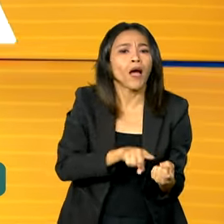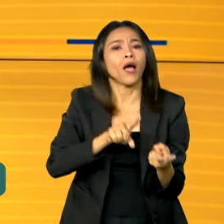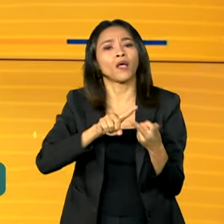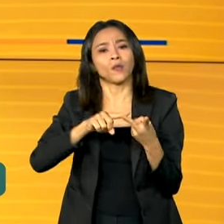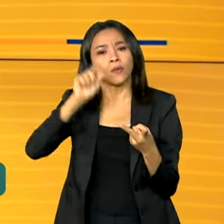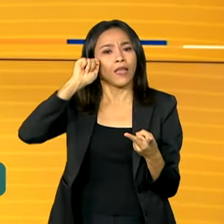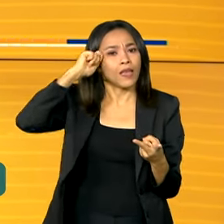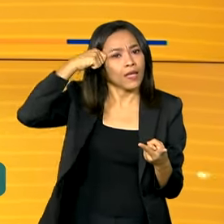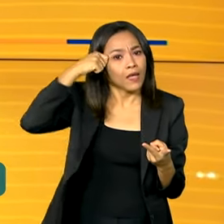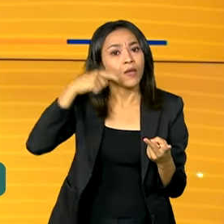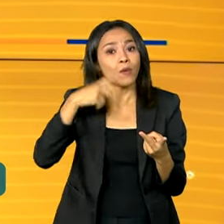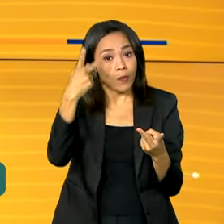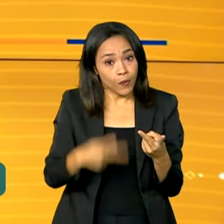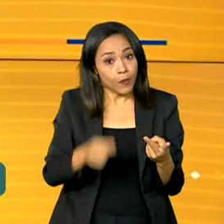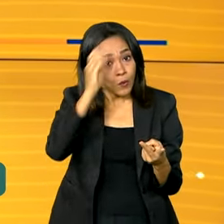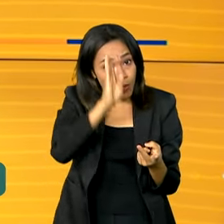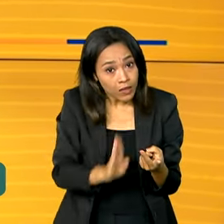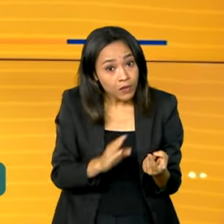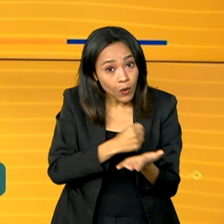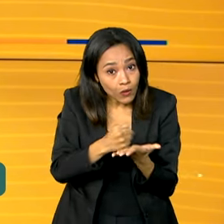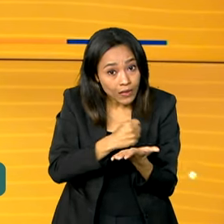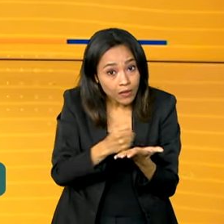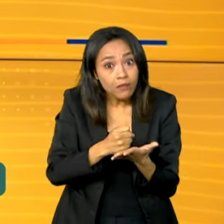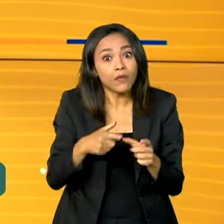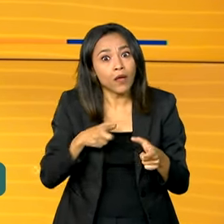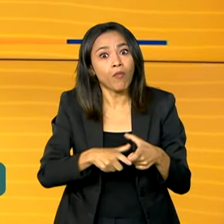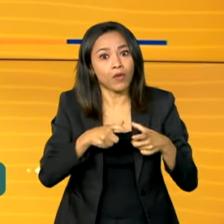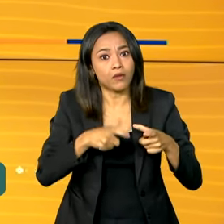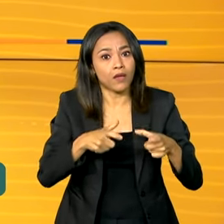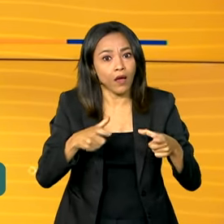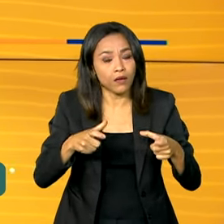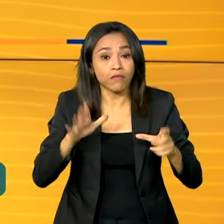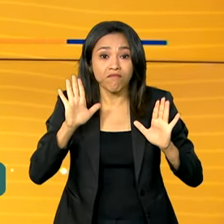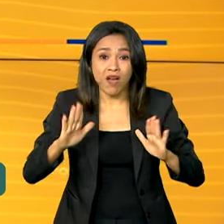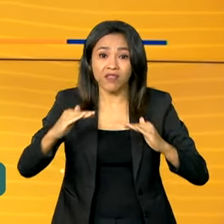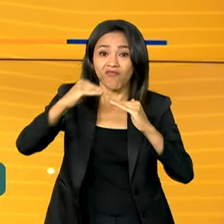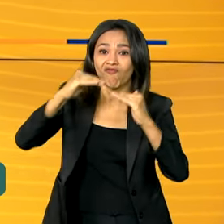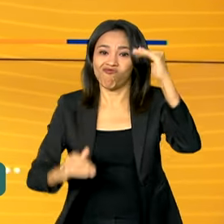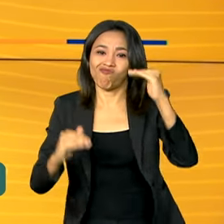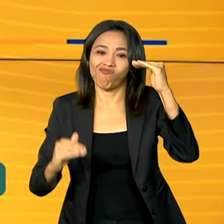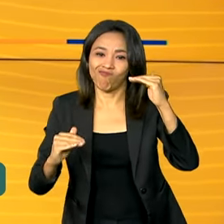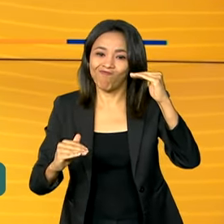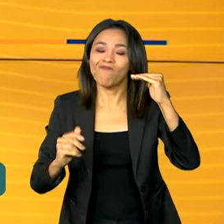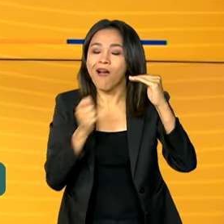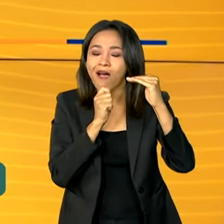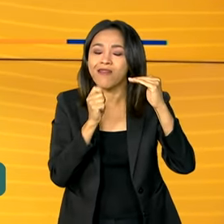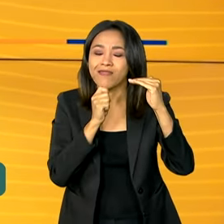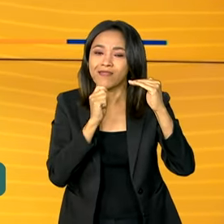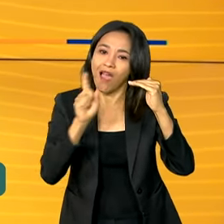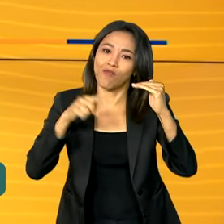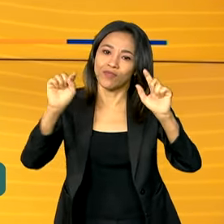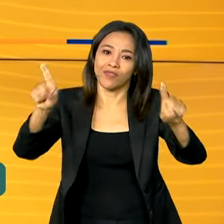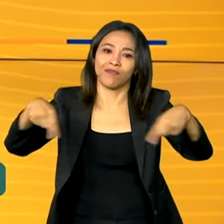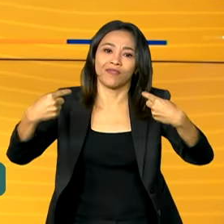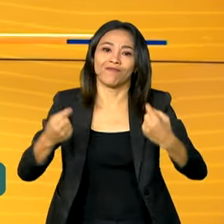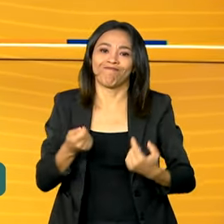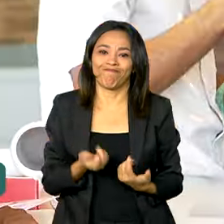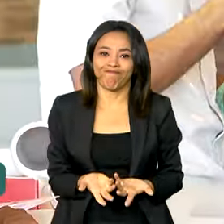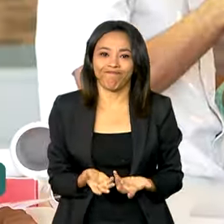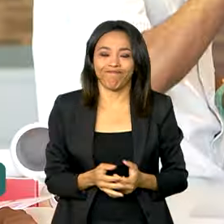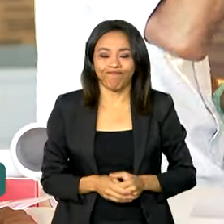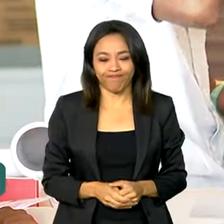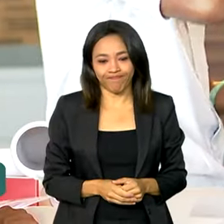aqui no Brasil tem aumentado nos últimos anos. Mas a desigualdade ainda é um desafio a ser enfrentado.